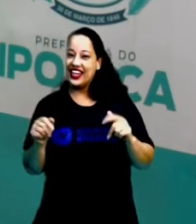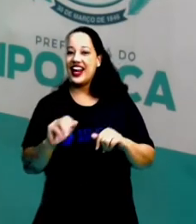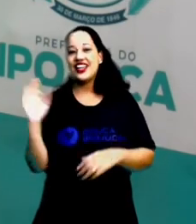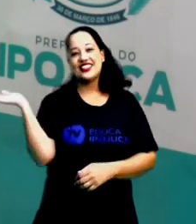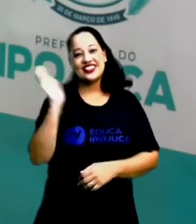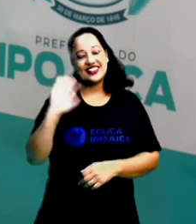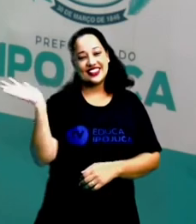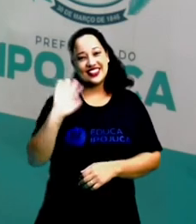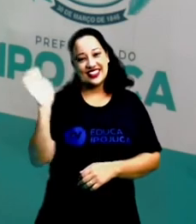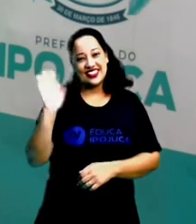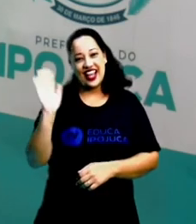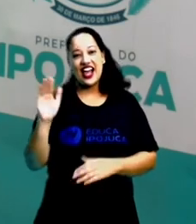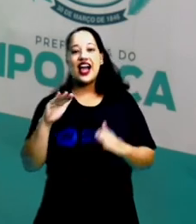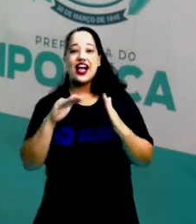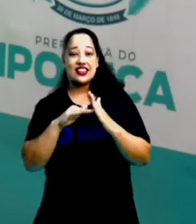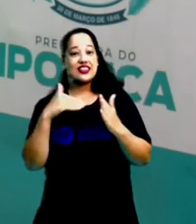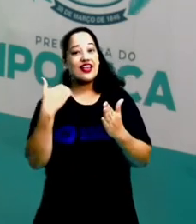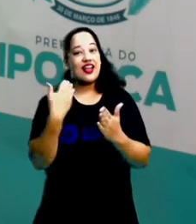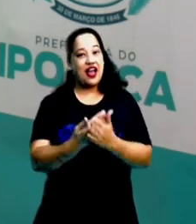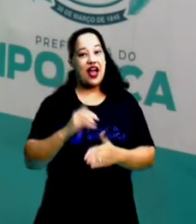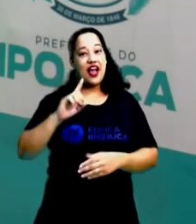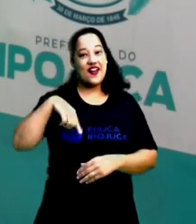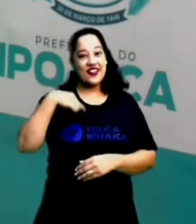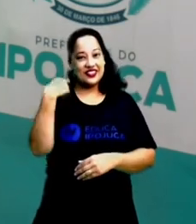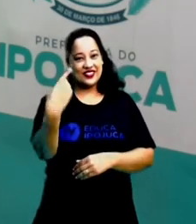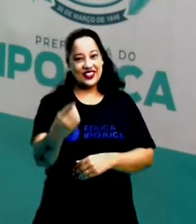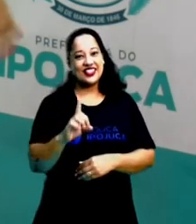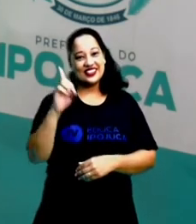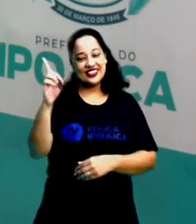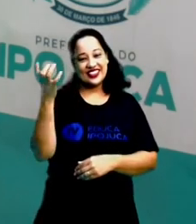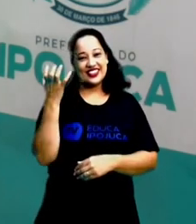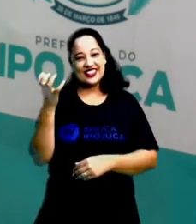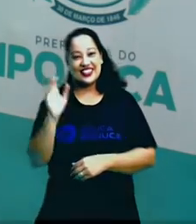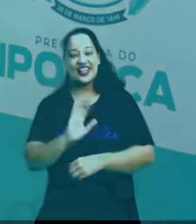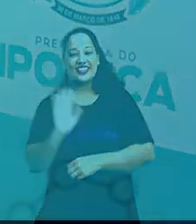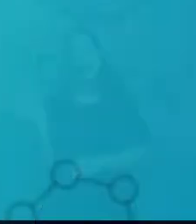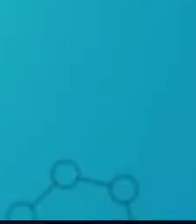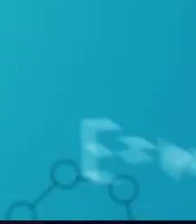Tchau, tchau, crianças. Até a próxima, se Deus quiser.